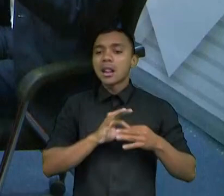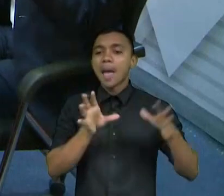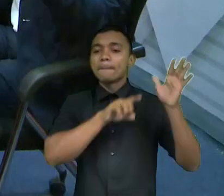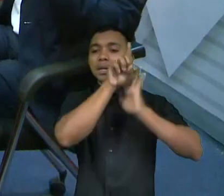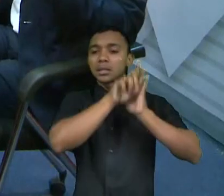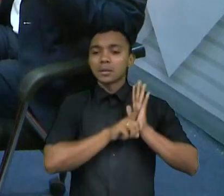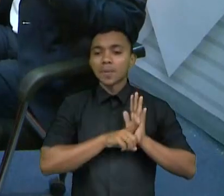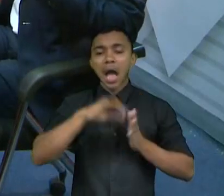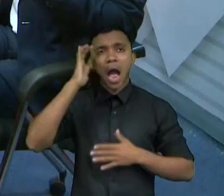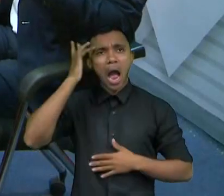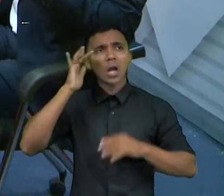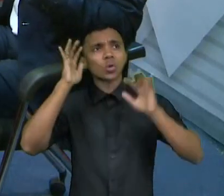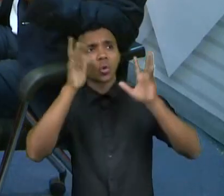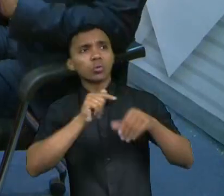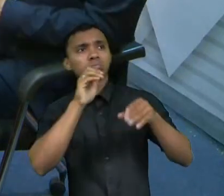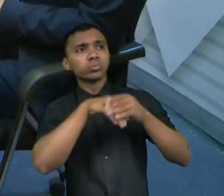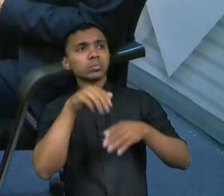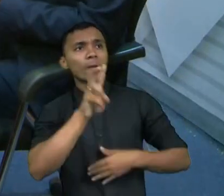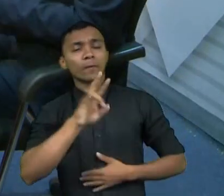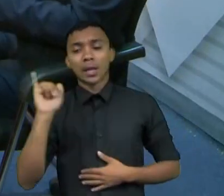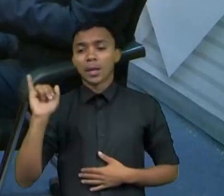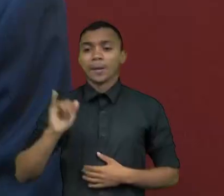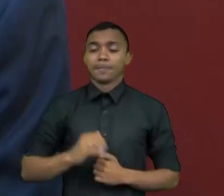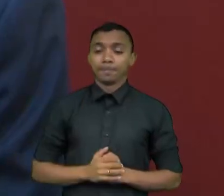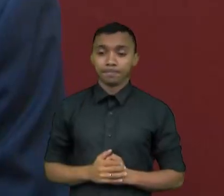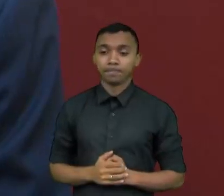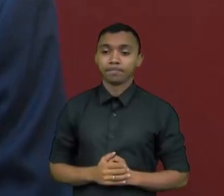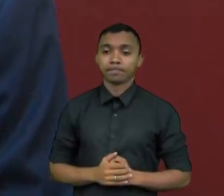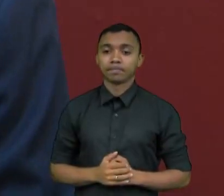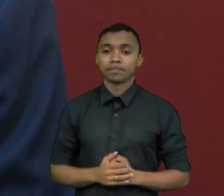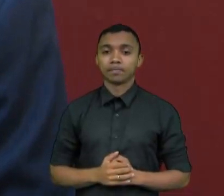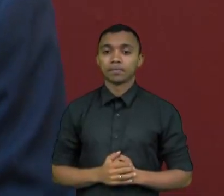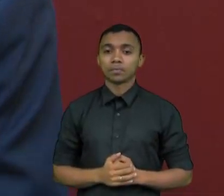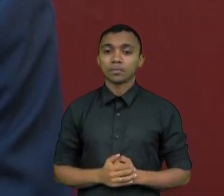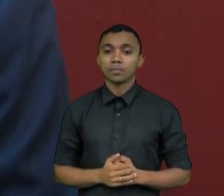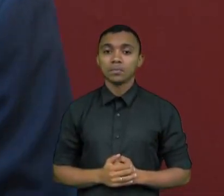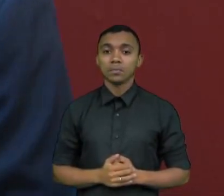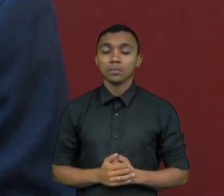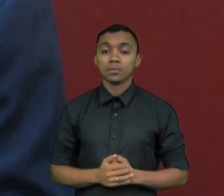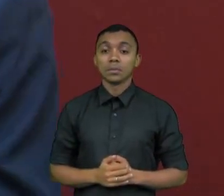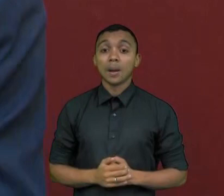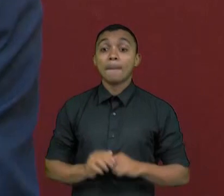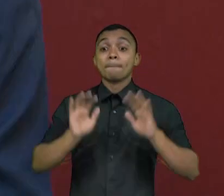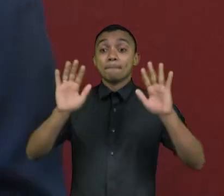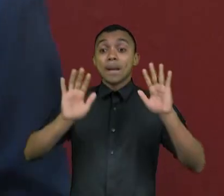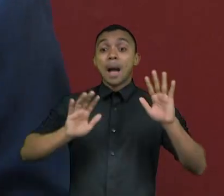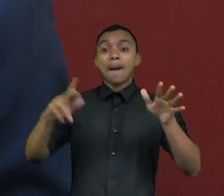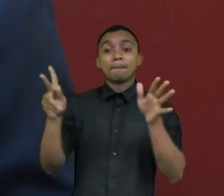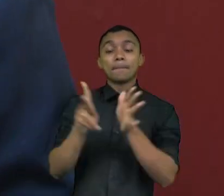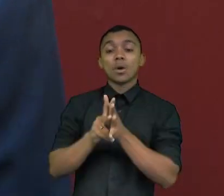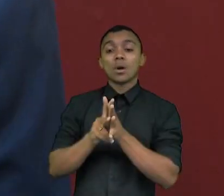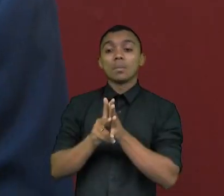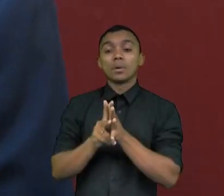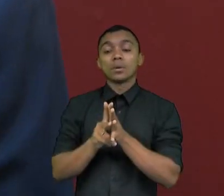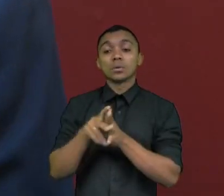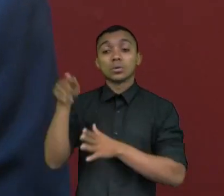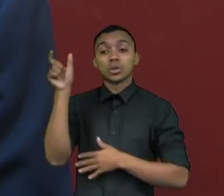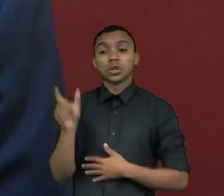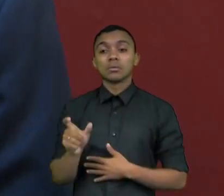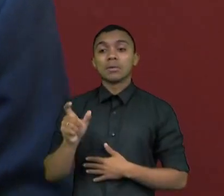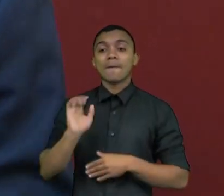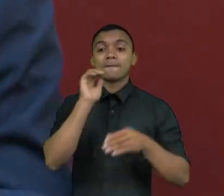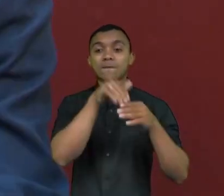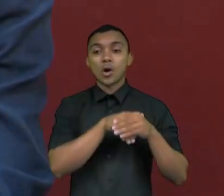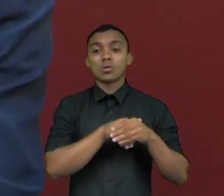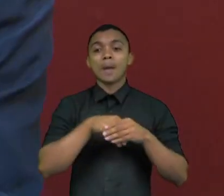pressuposto que todo mundo vai votar. que ir, né? Então, assim, mais essa questão, que é o chamado modelo do eleitor provável, onde você insere no